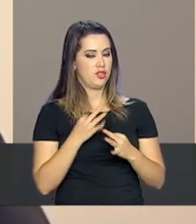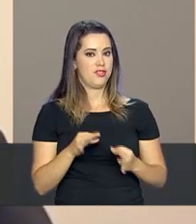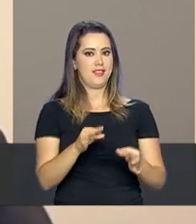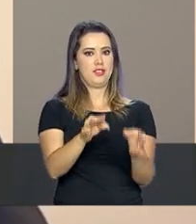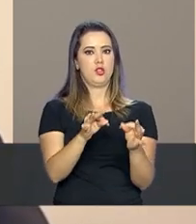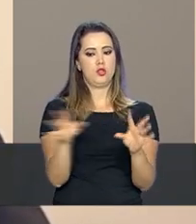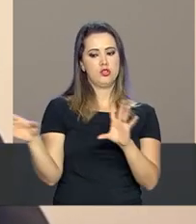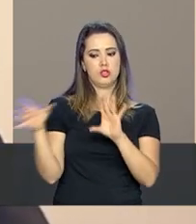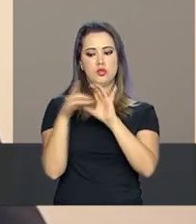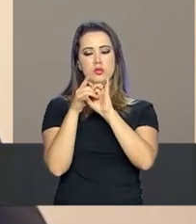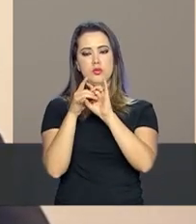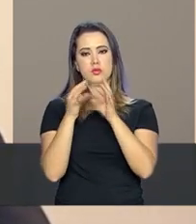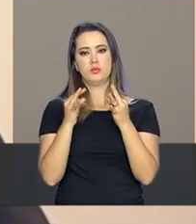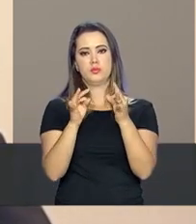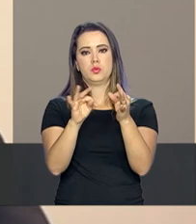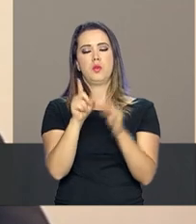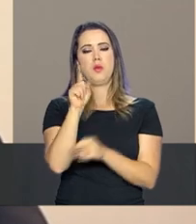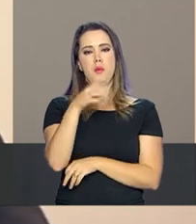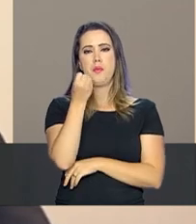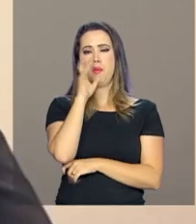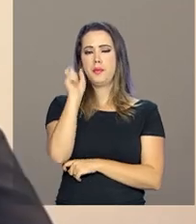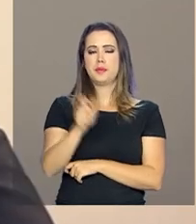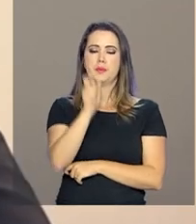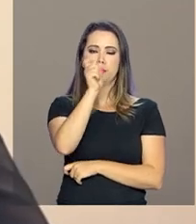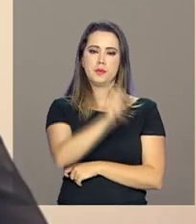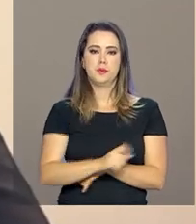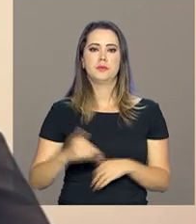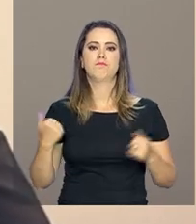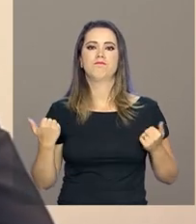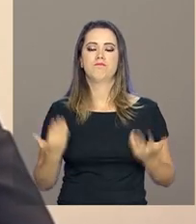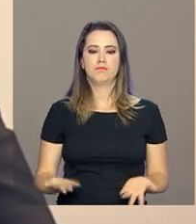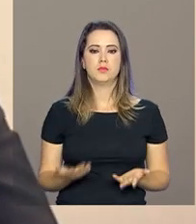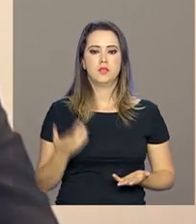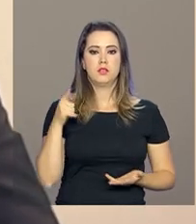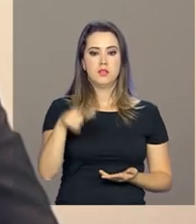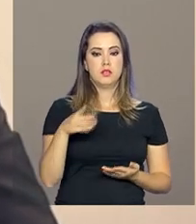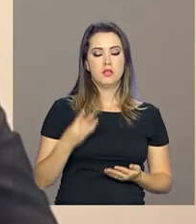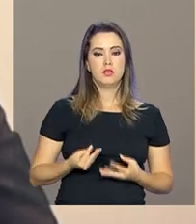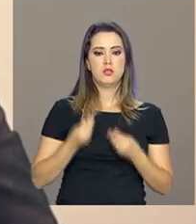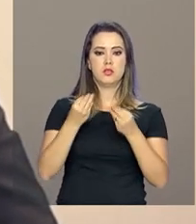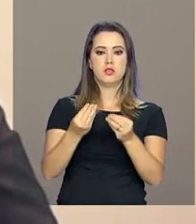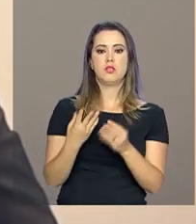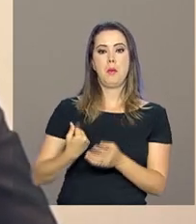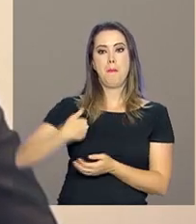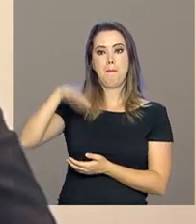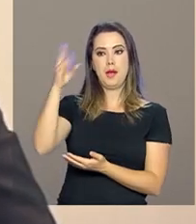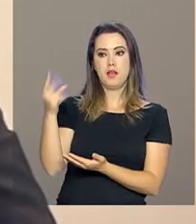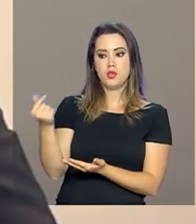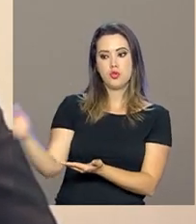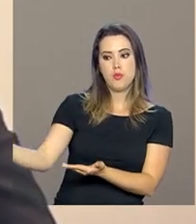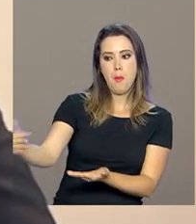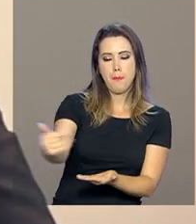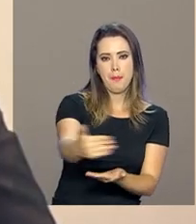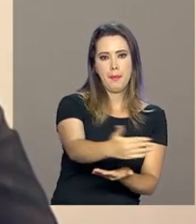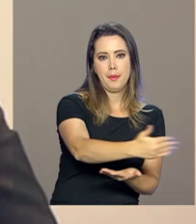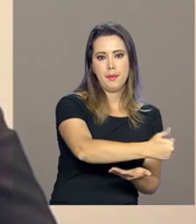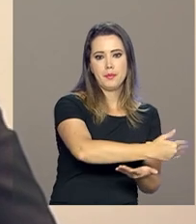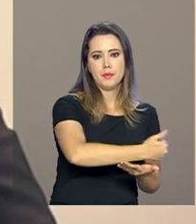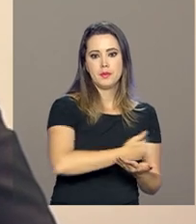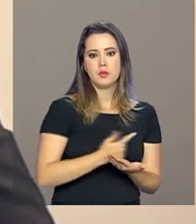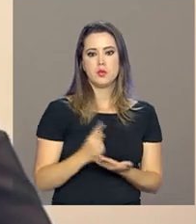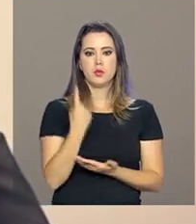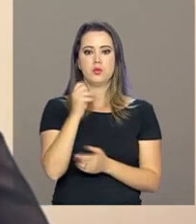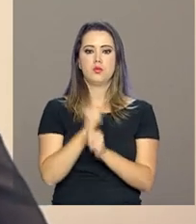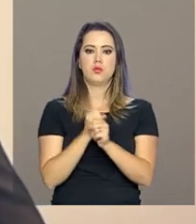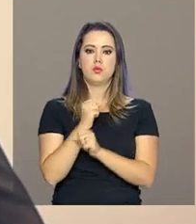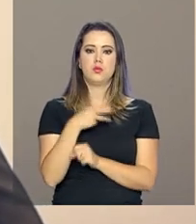digital, esse bem-estar ao povo brasileiro, ele já coloca, aumenta a arrecadação de imediato, em um